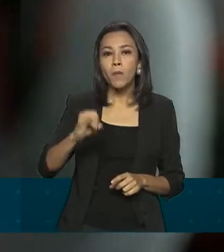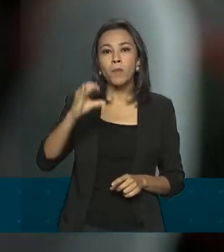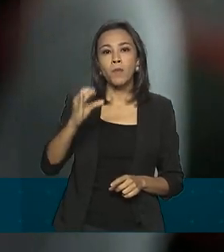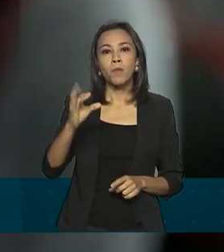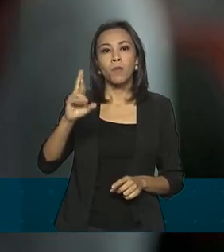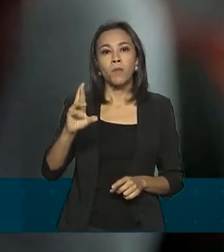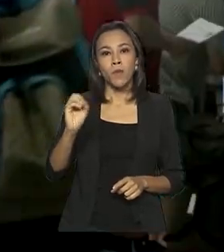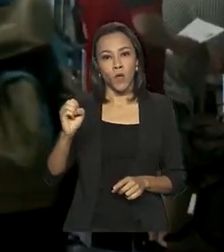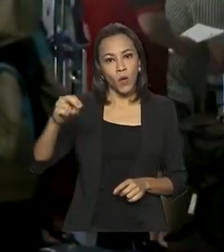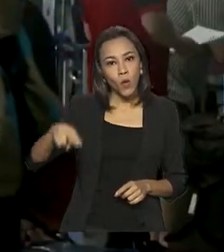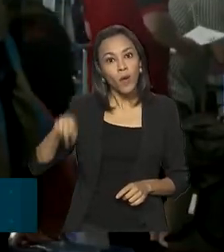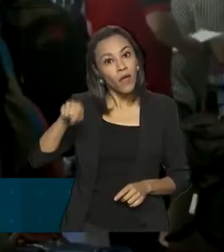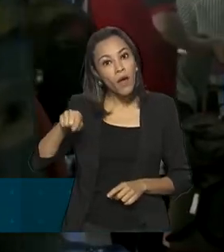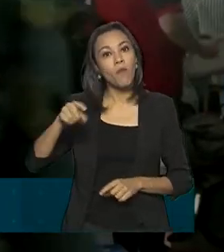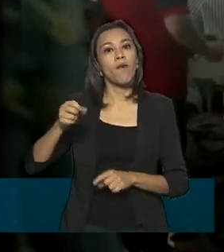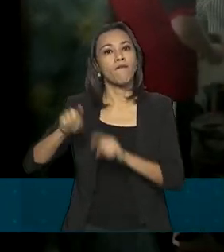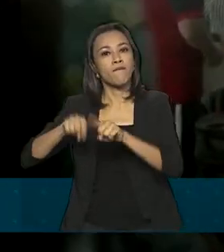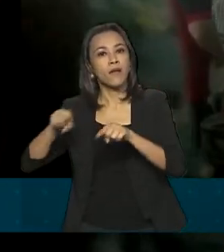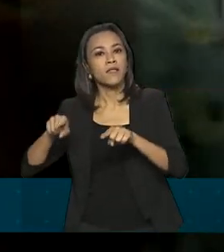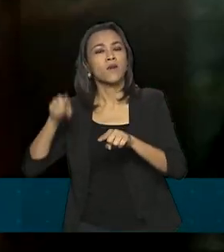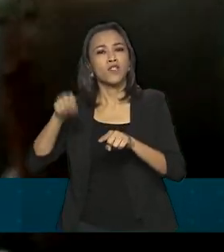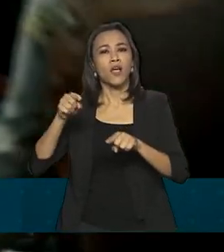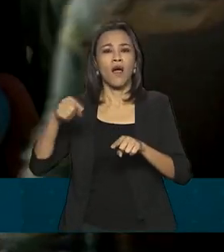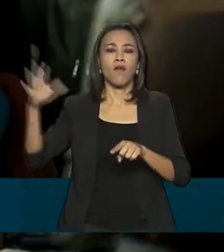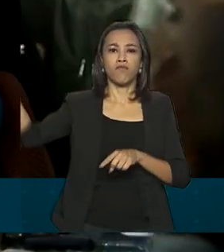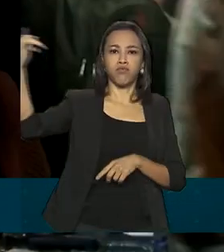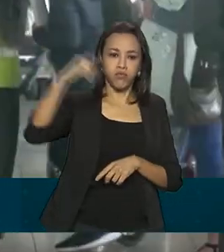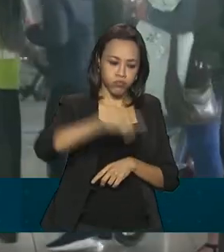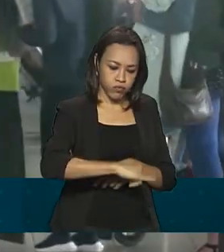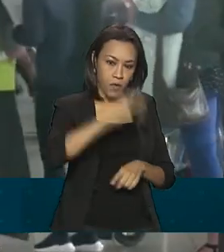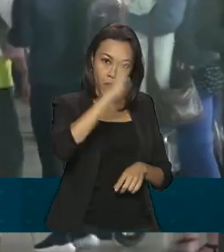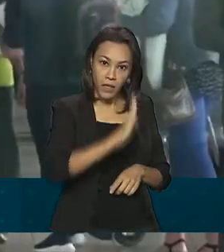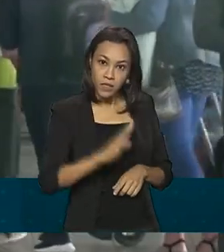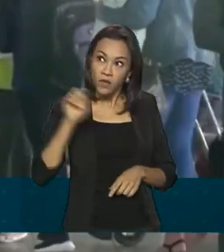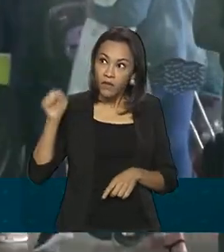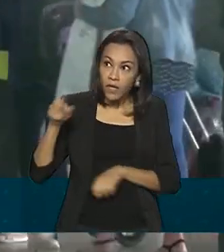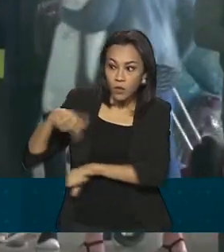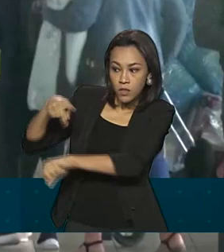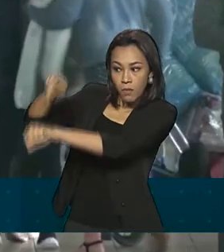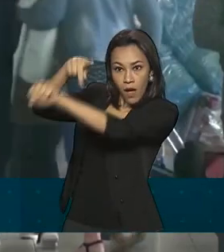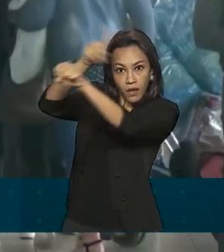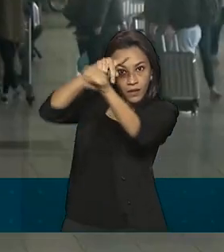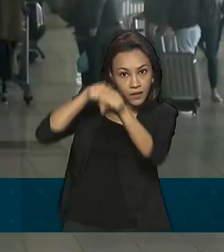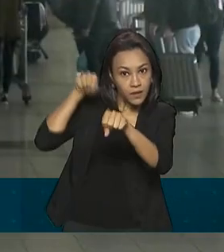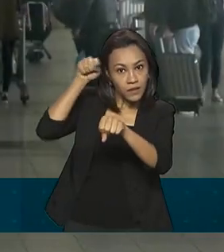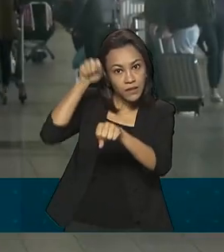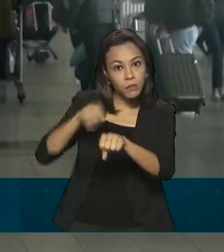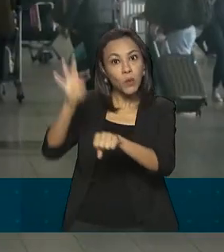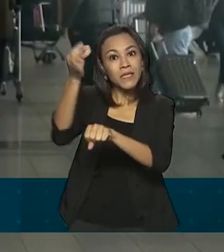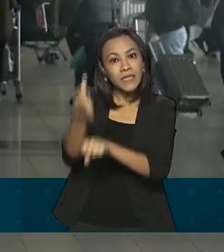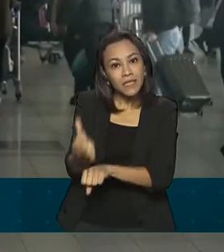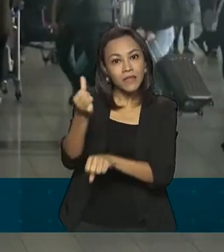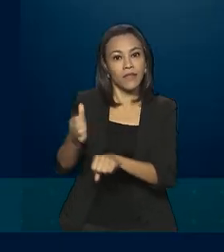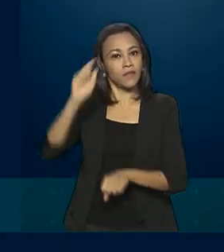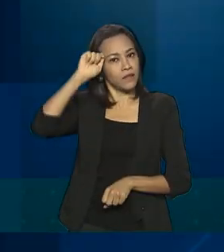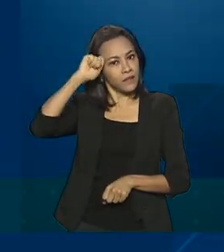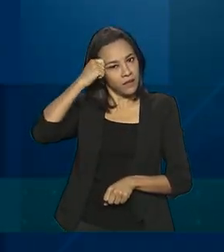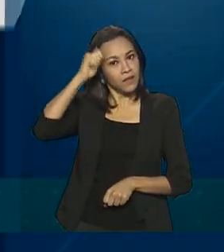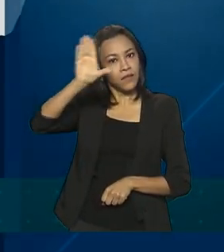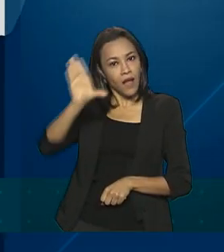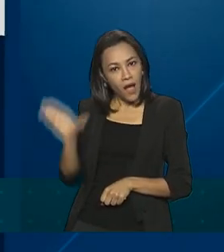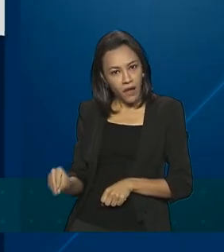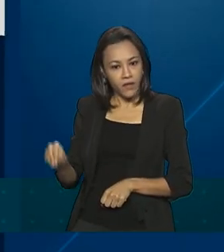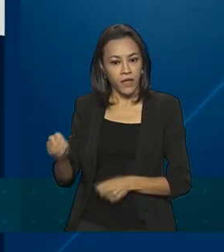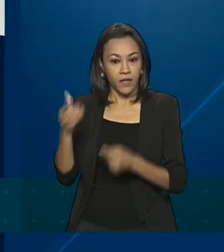nova variante, estão proibidos voos com destino ao Brasil que tenham origem ou passagem por seis países do continente